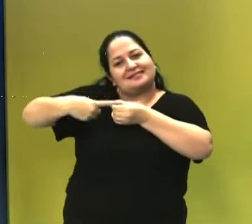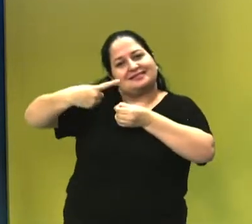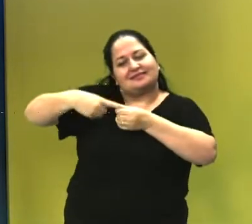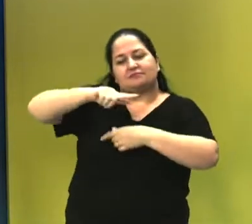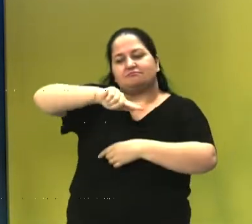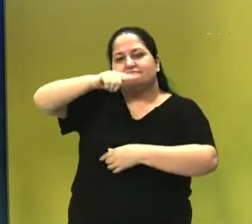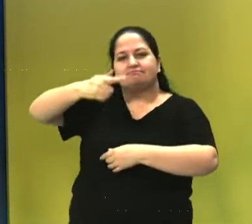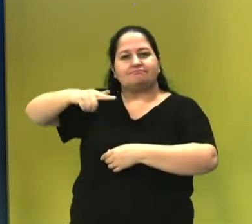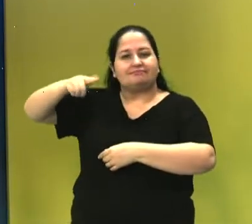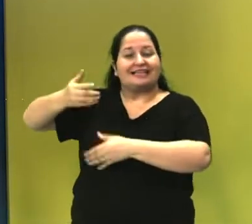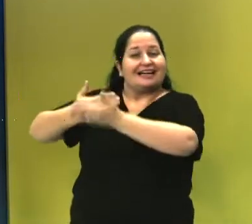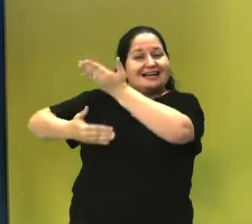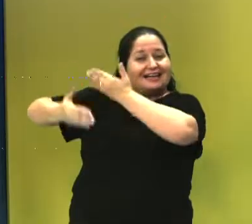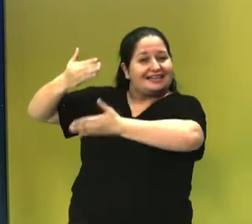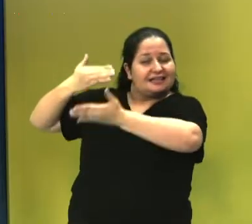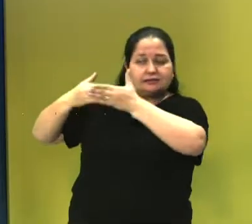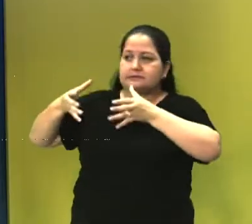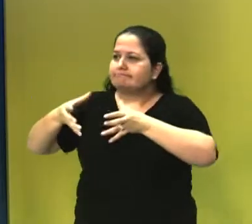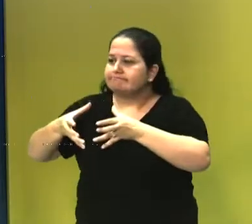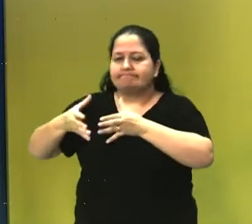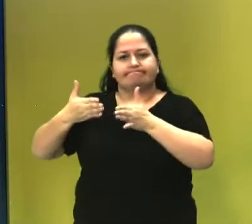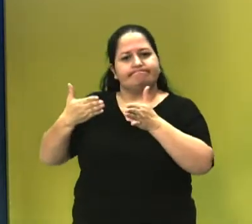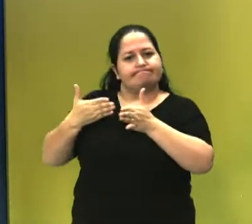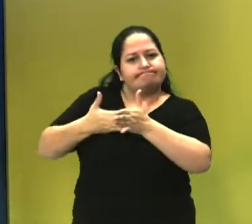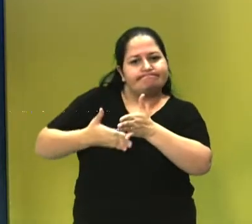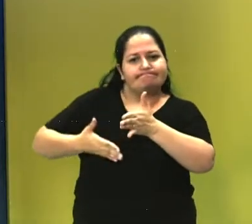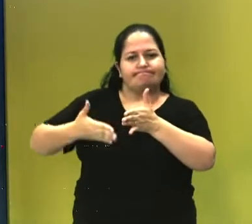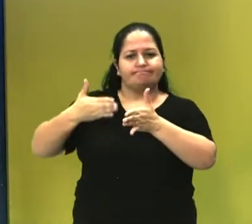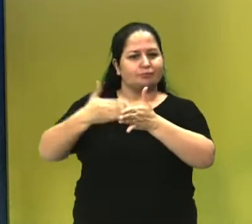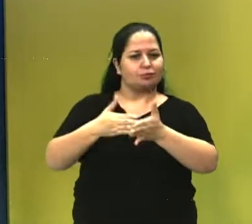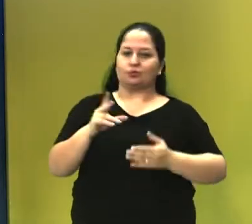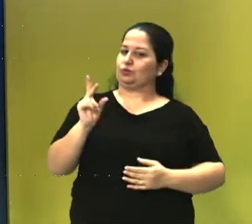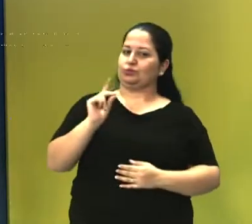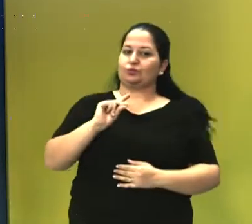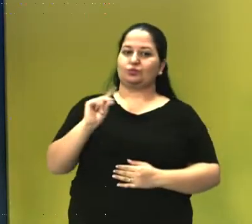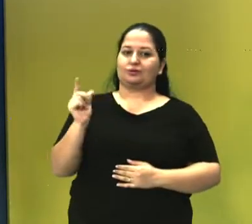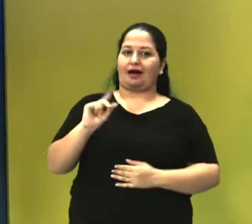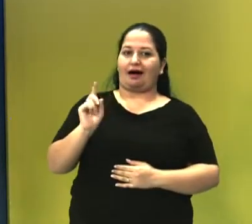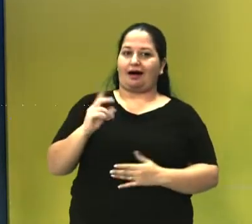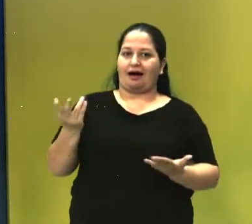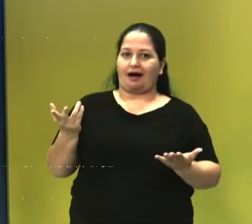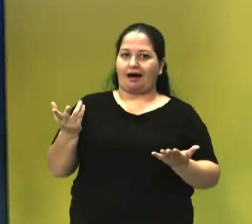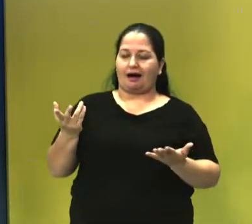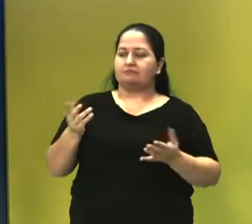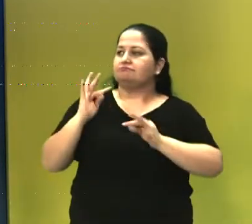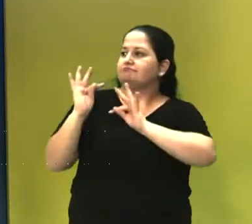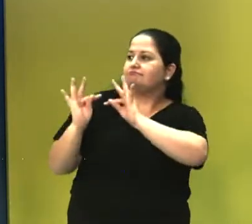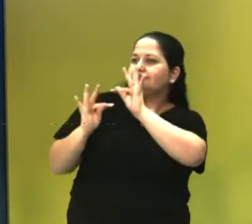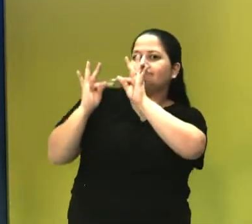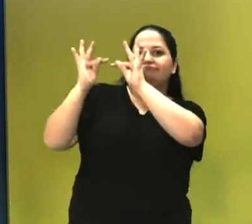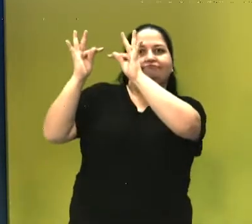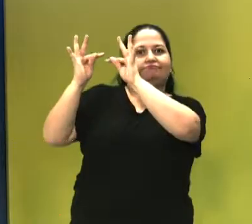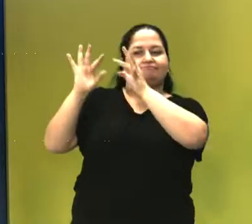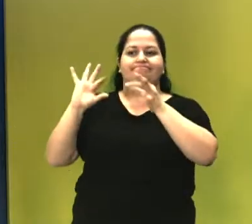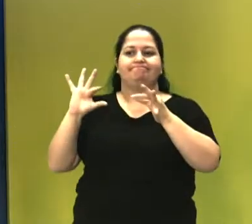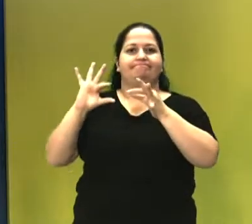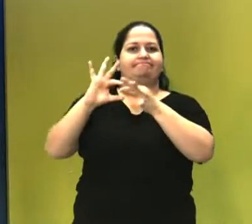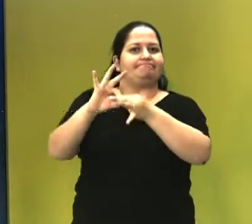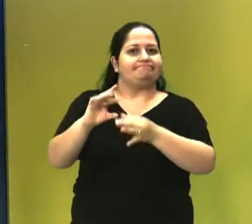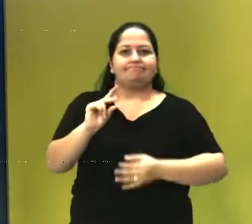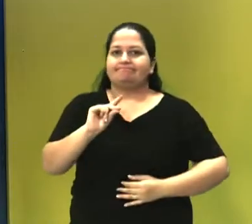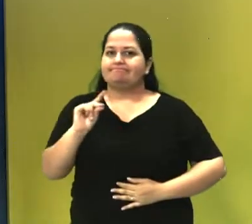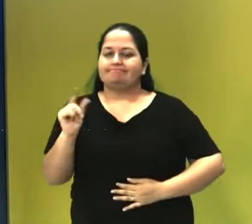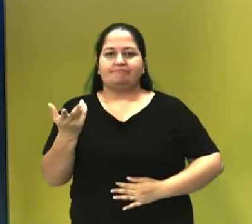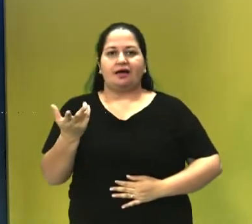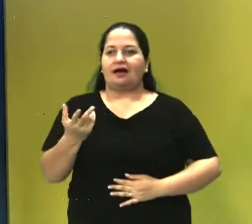comportava mais esse aspecto urbanizante, esse aspecto da tecnologia, esse aspecto da